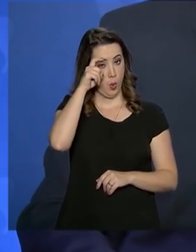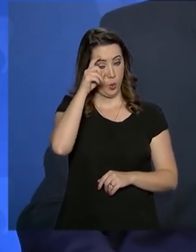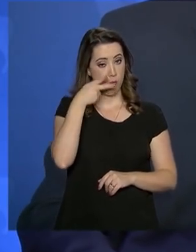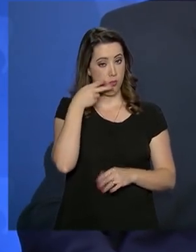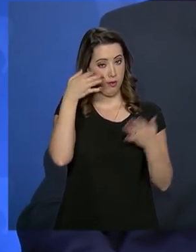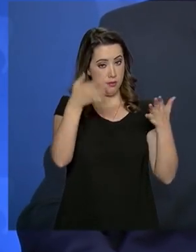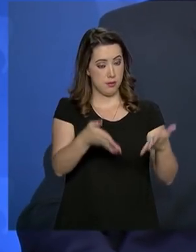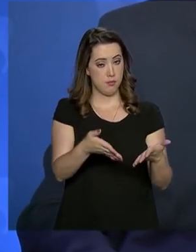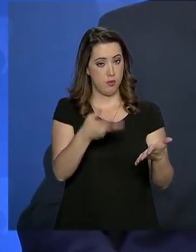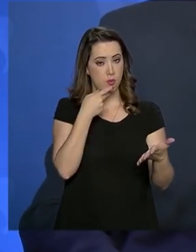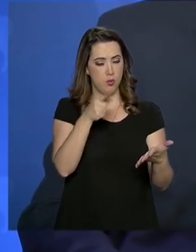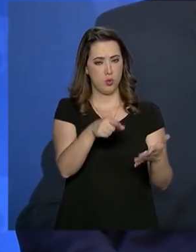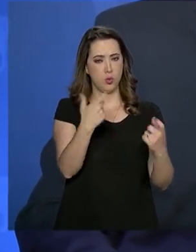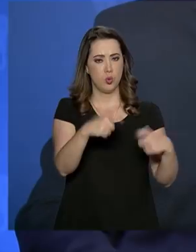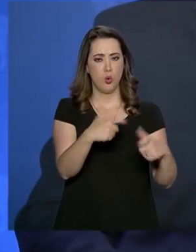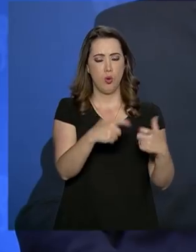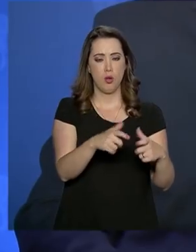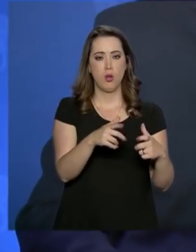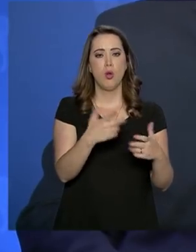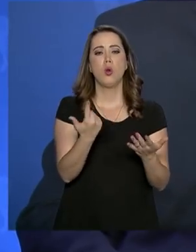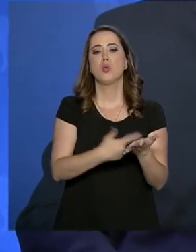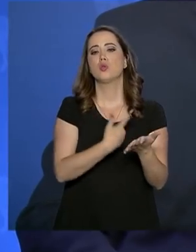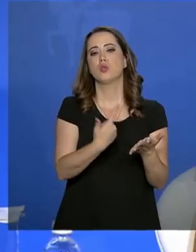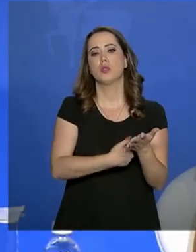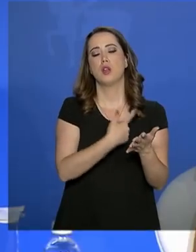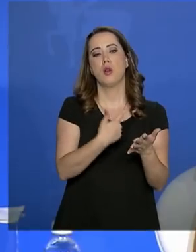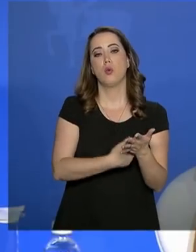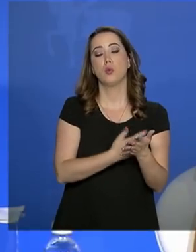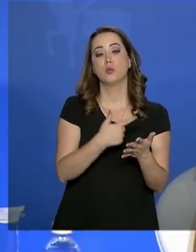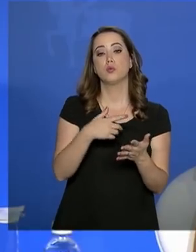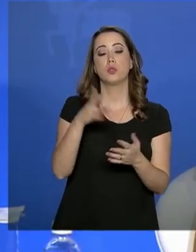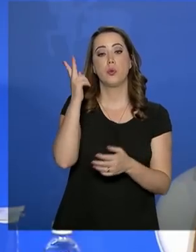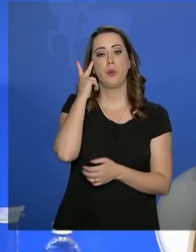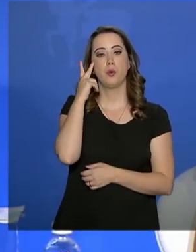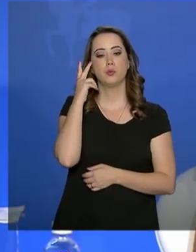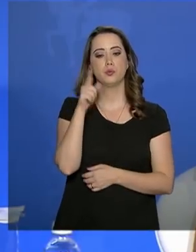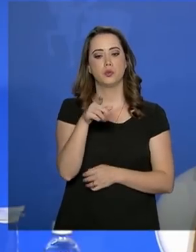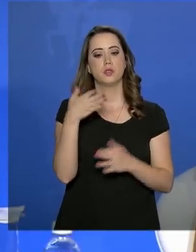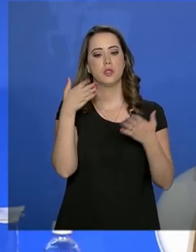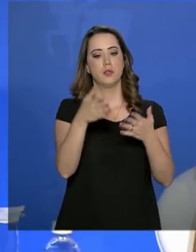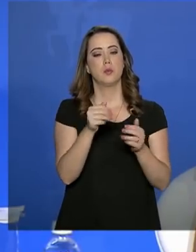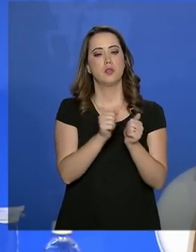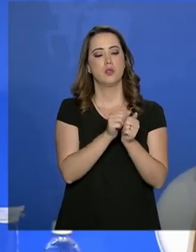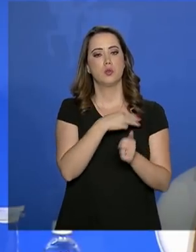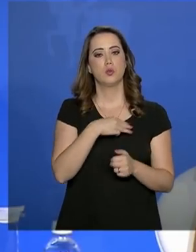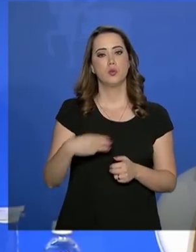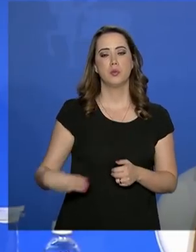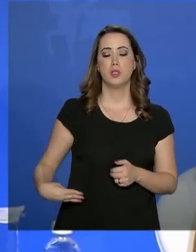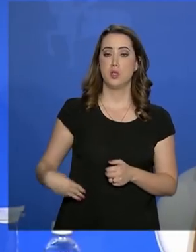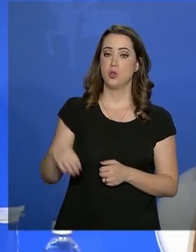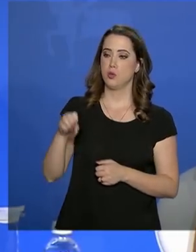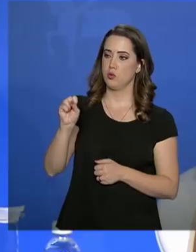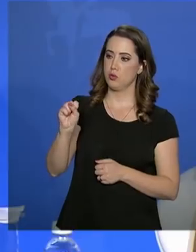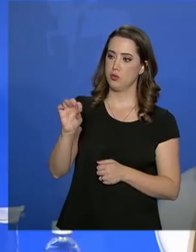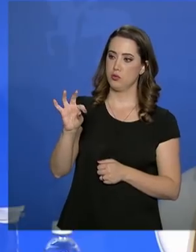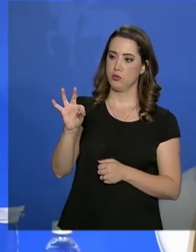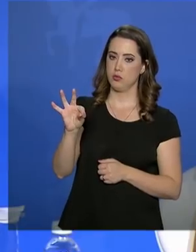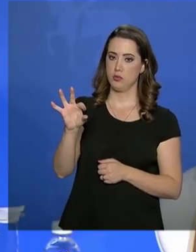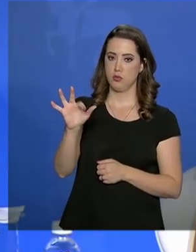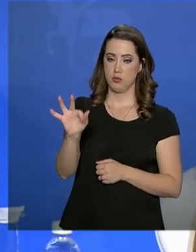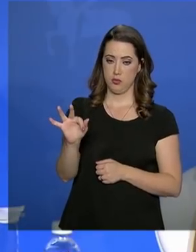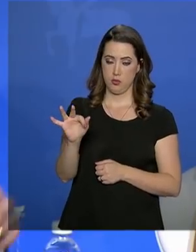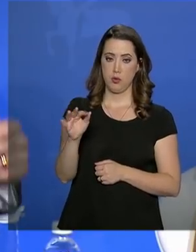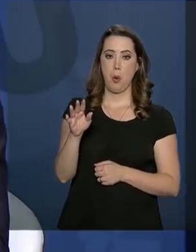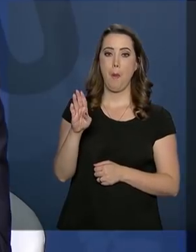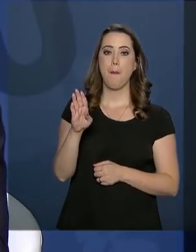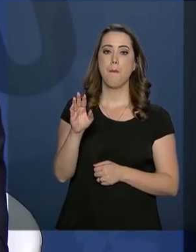combate à corrupção na sede do jornal Estado de São Paulo, que contou com a presença do ministro do Supremo Tribunal Federal, José